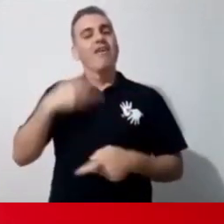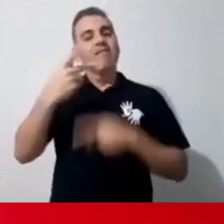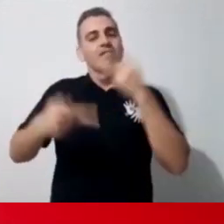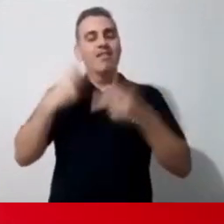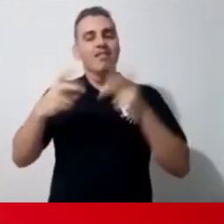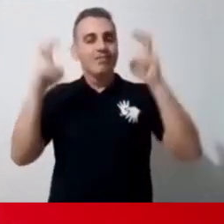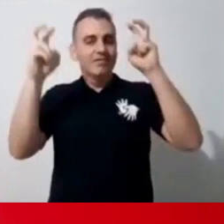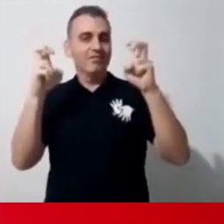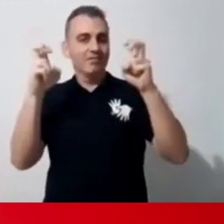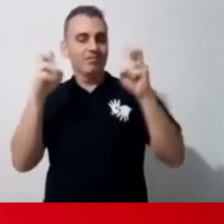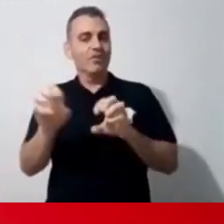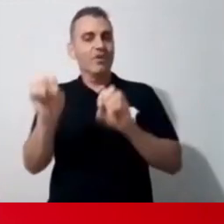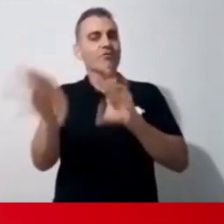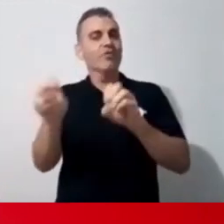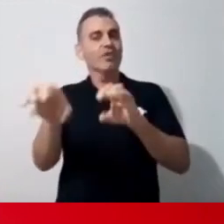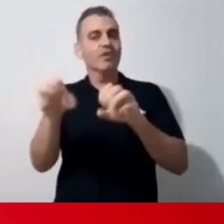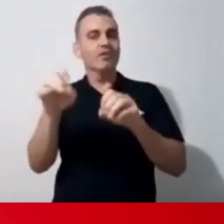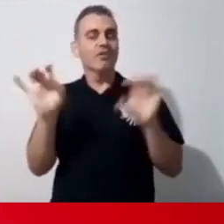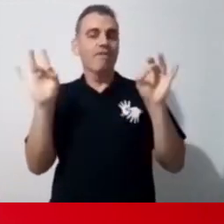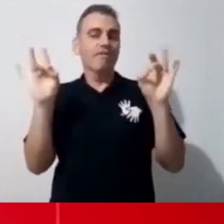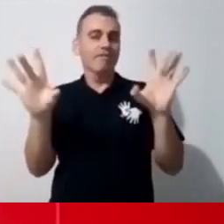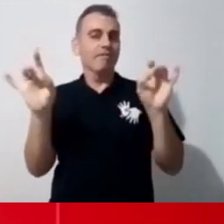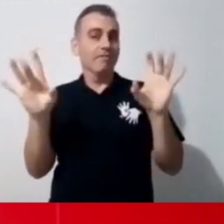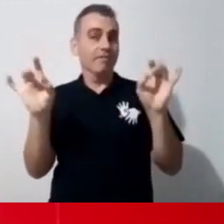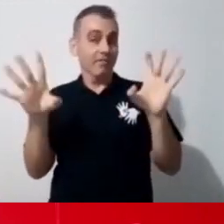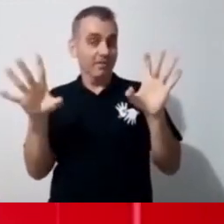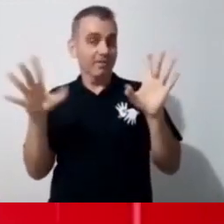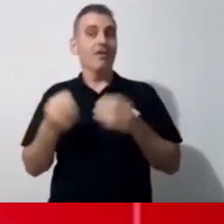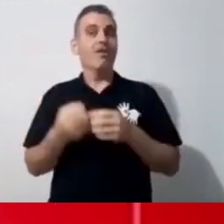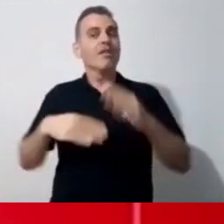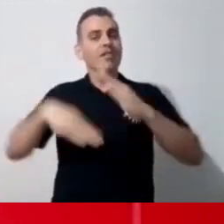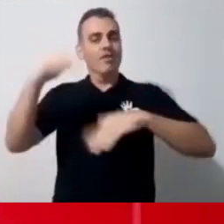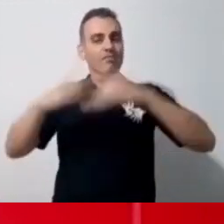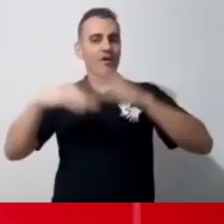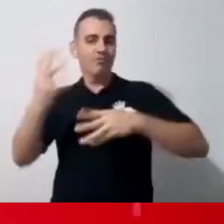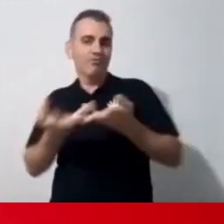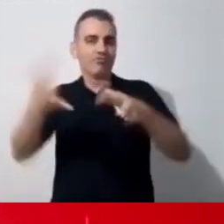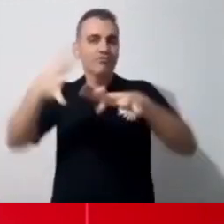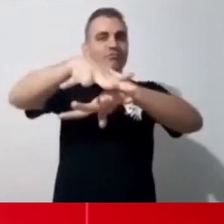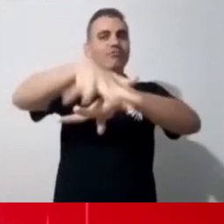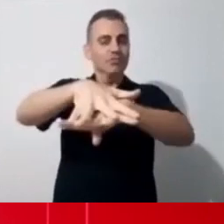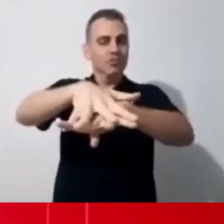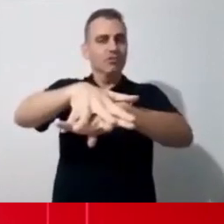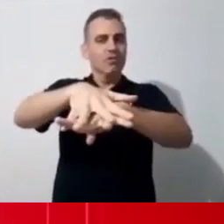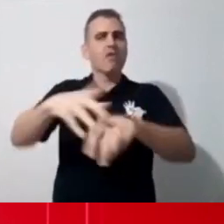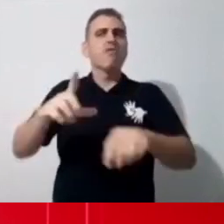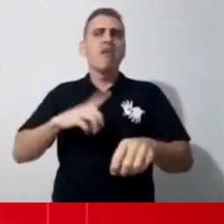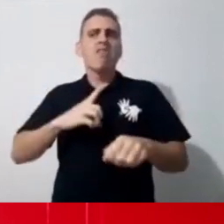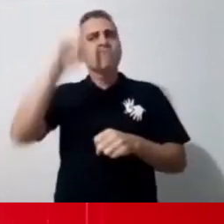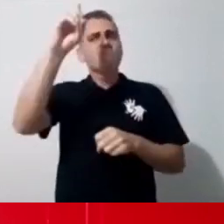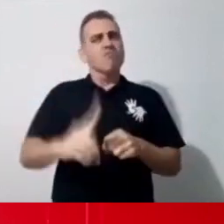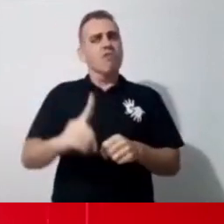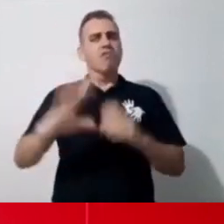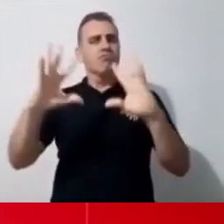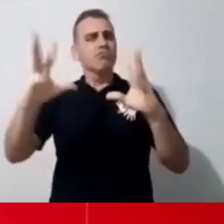educação especial, né? Dessa prática inclusiva de uma educação que é direito de todos, né? Estamos